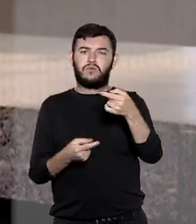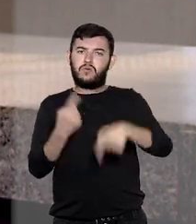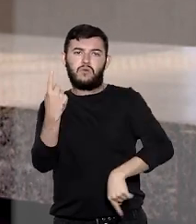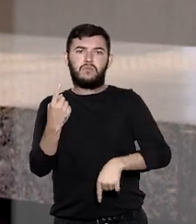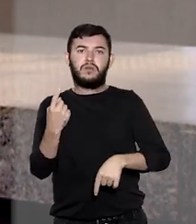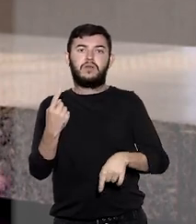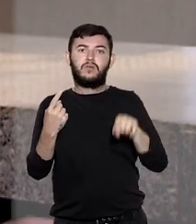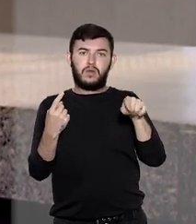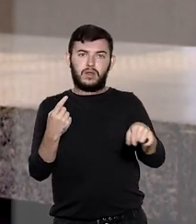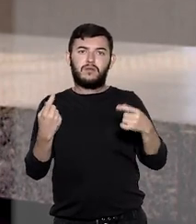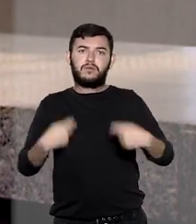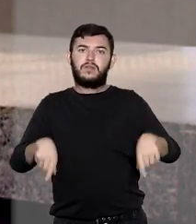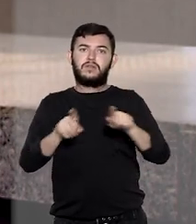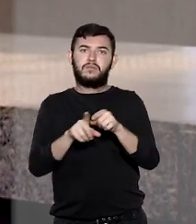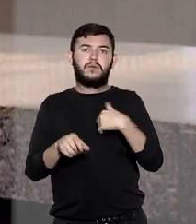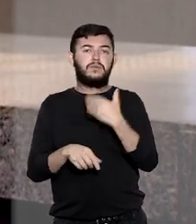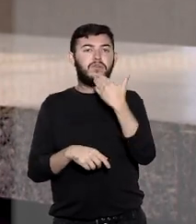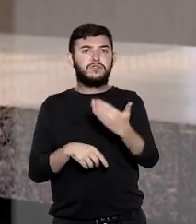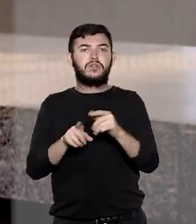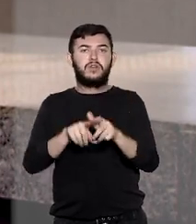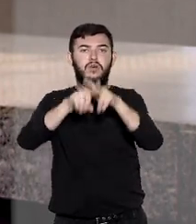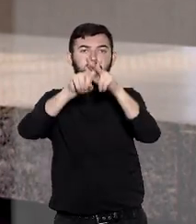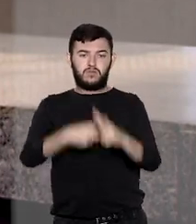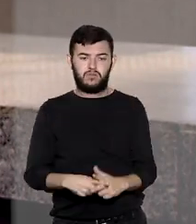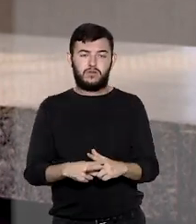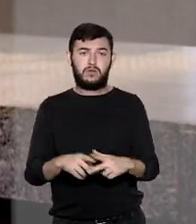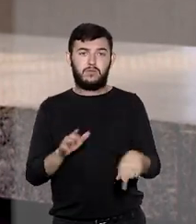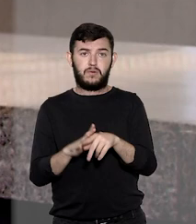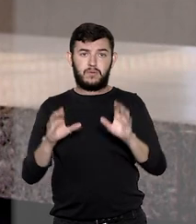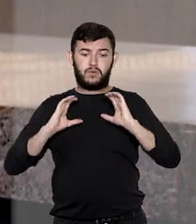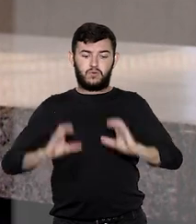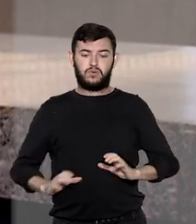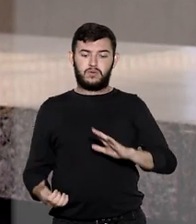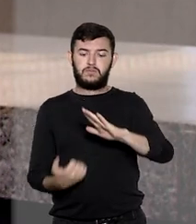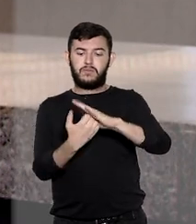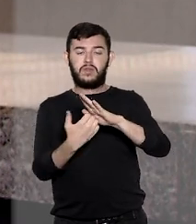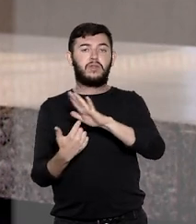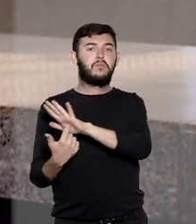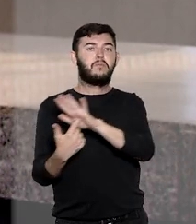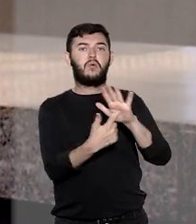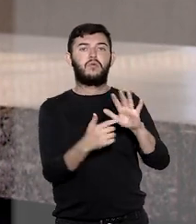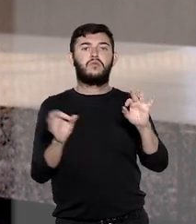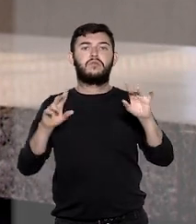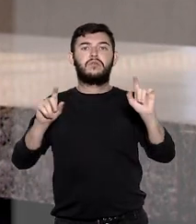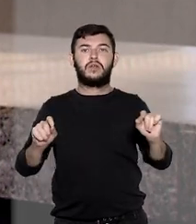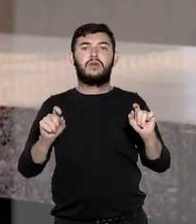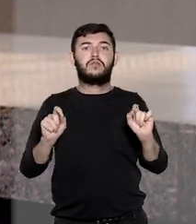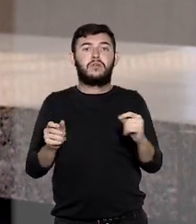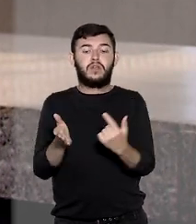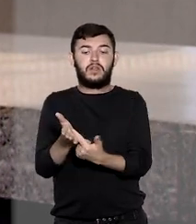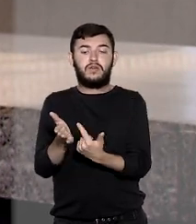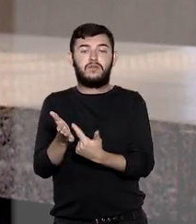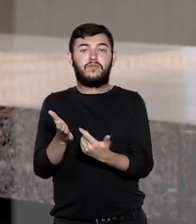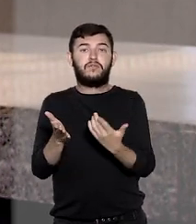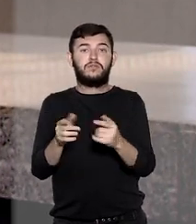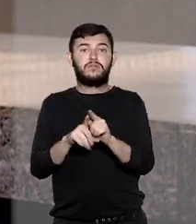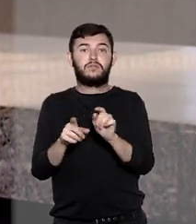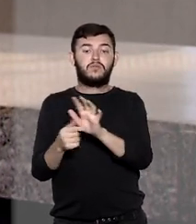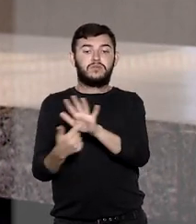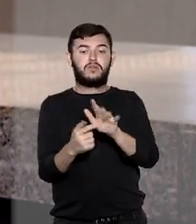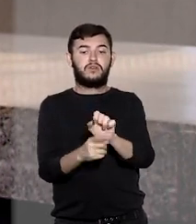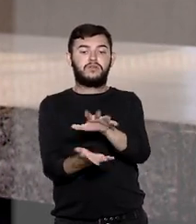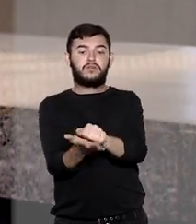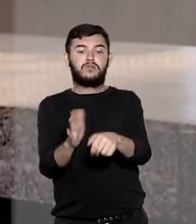devida. Elas pediram a reparação de danos causados pela conduta da empresa, que deixou de apresentar dois livros societários